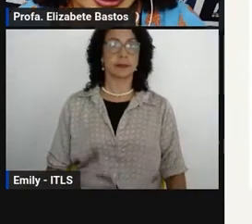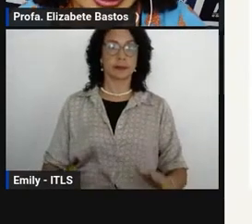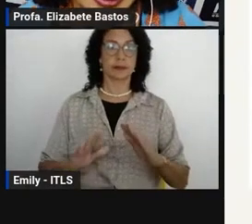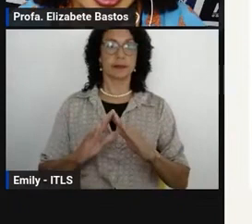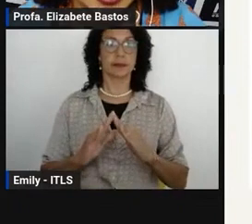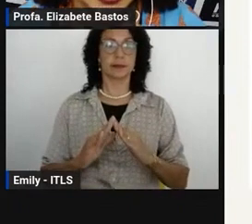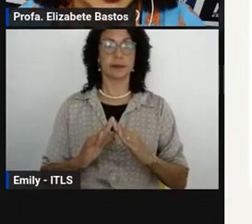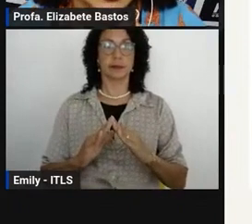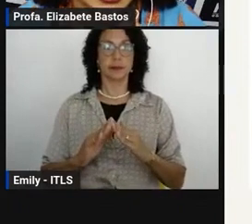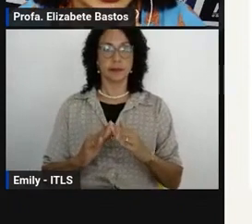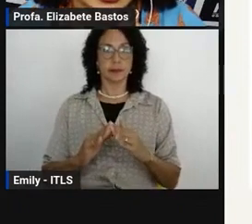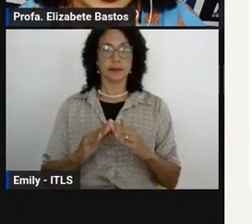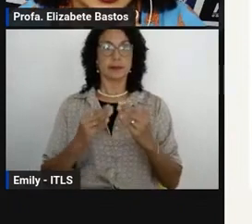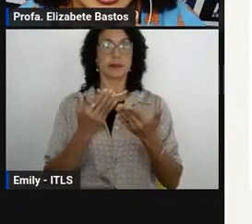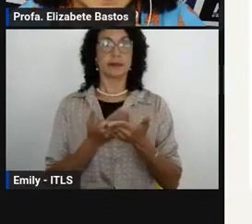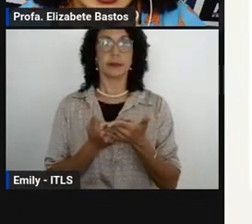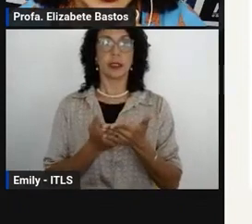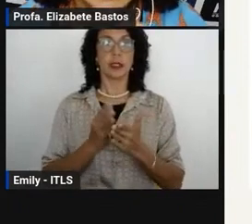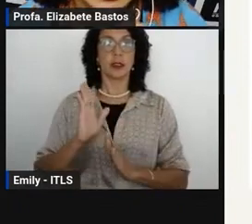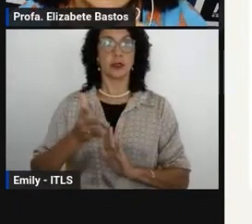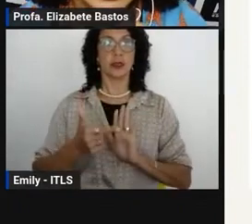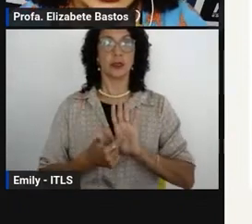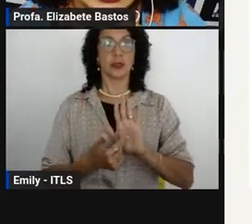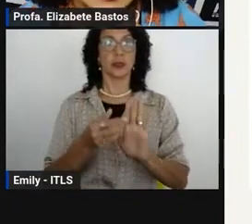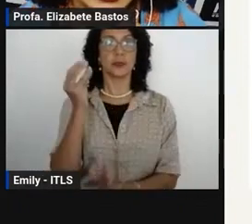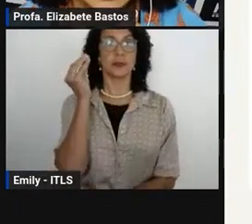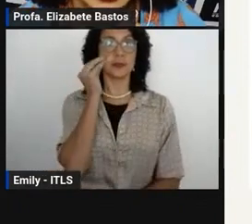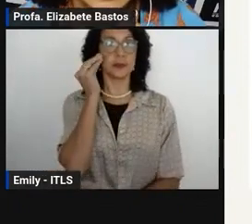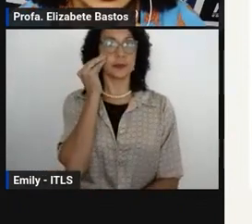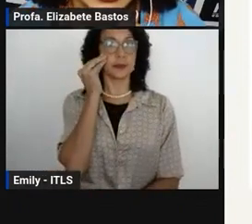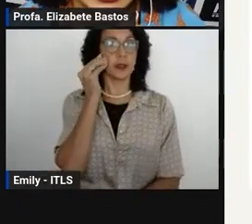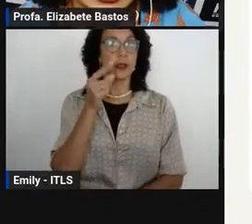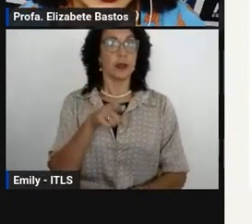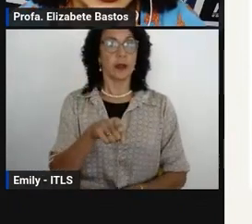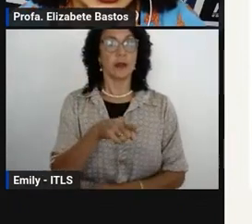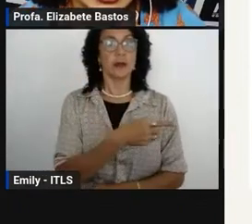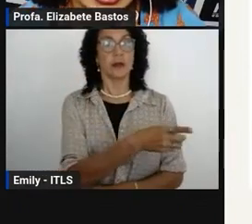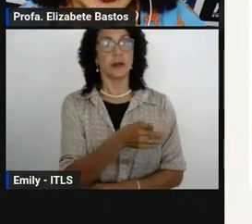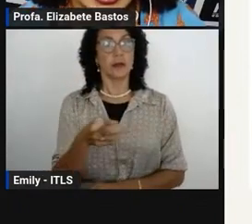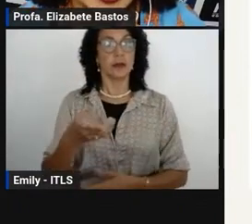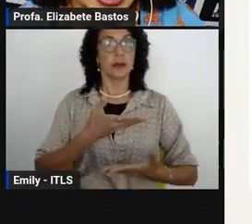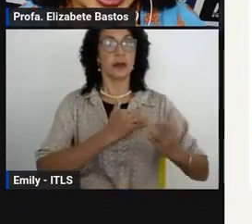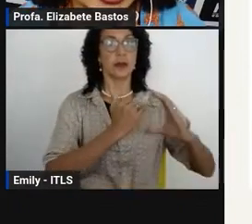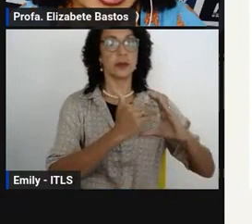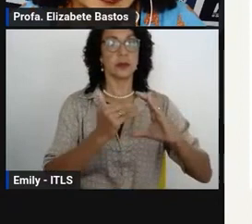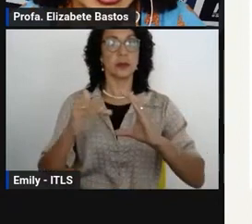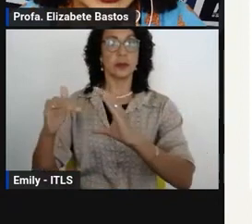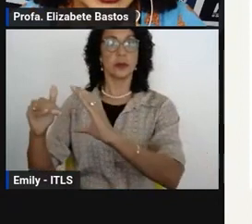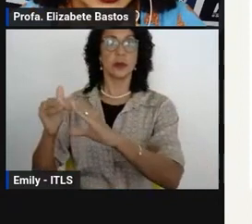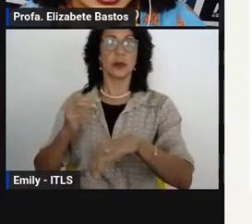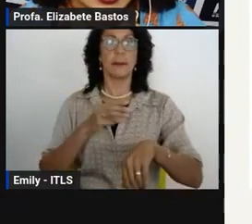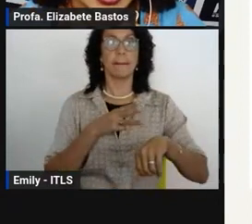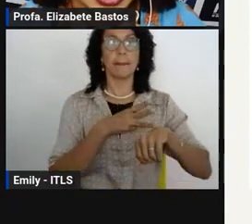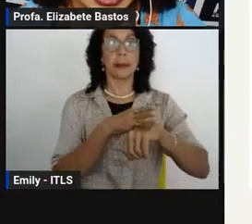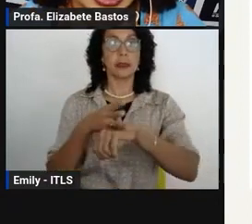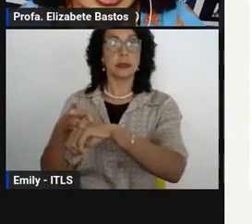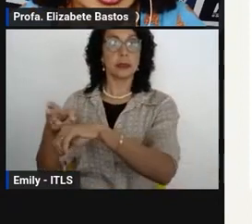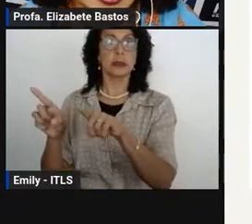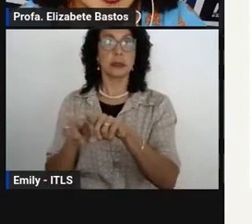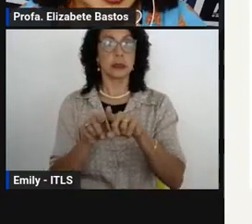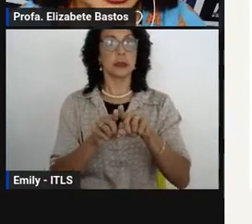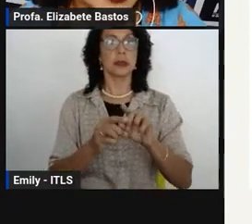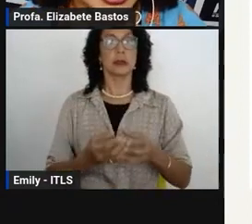experiência, que é algo que eu vou falar aqui agora, vocês receberão novas orientações que serão encaminhadas para a edição 2023,